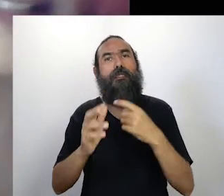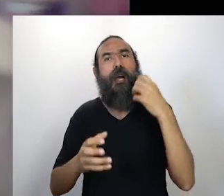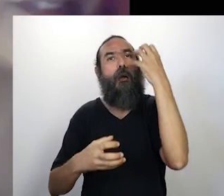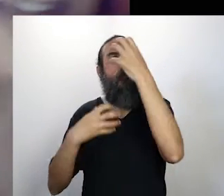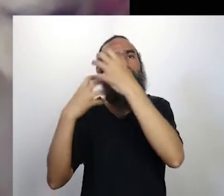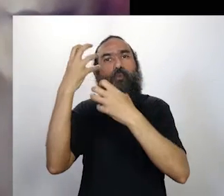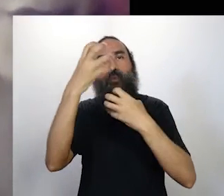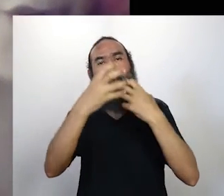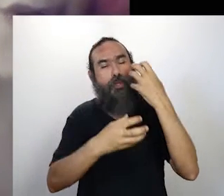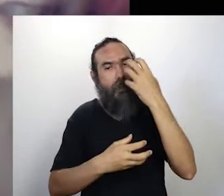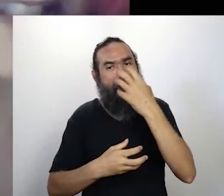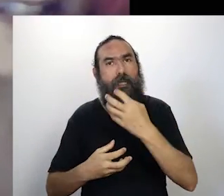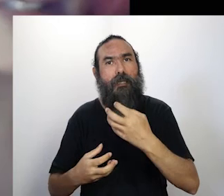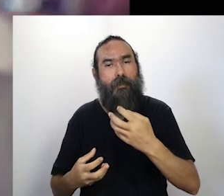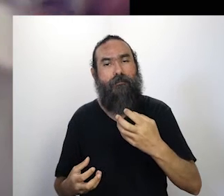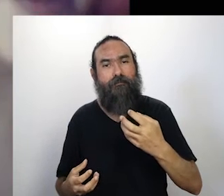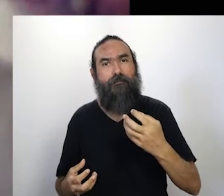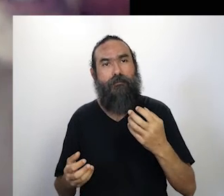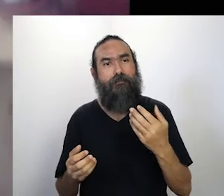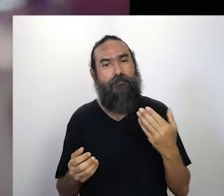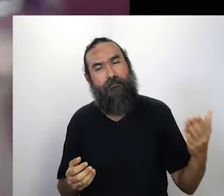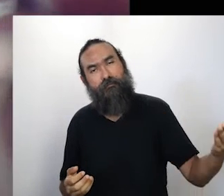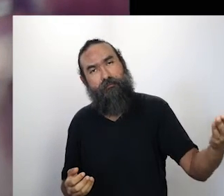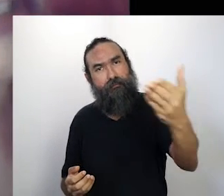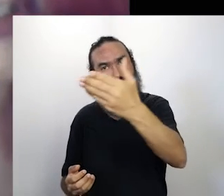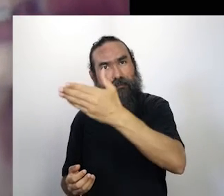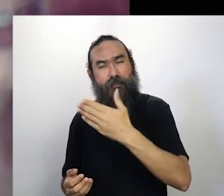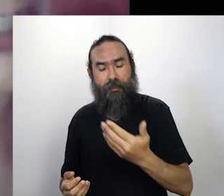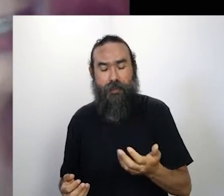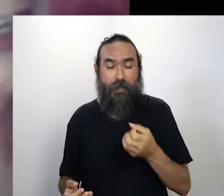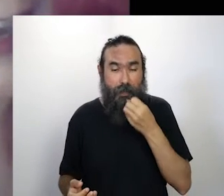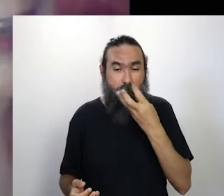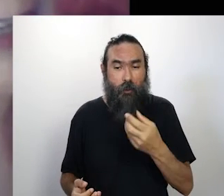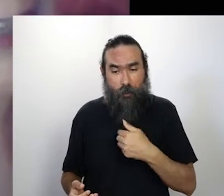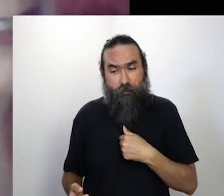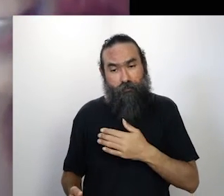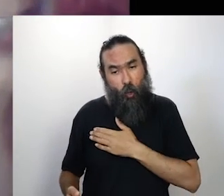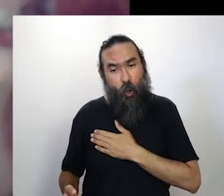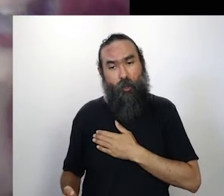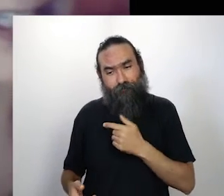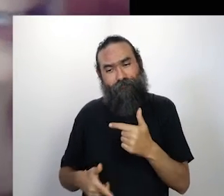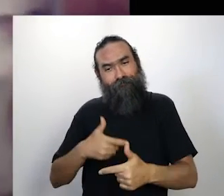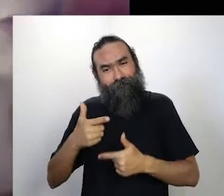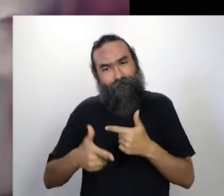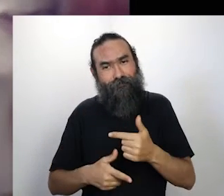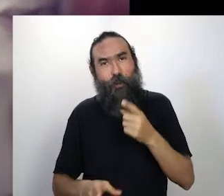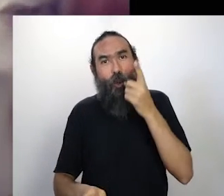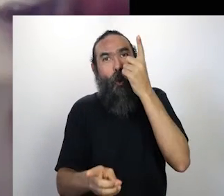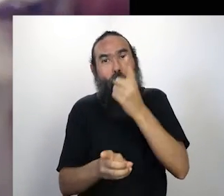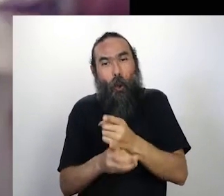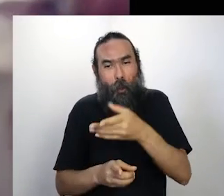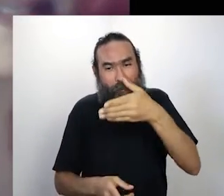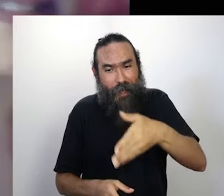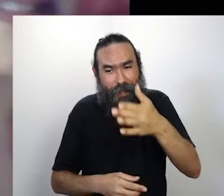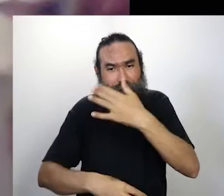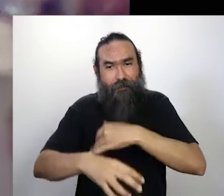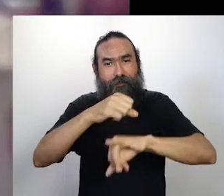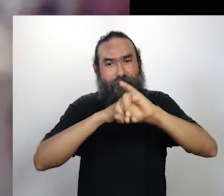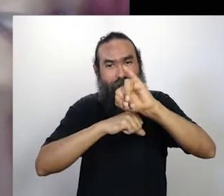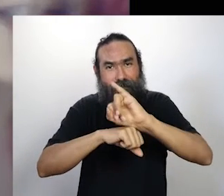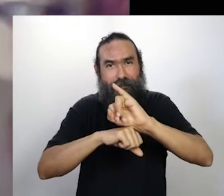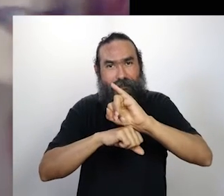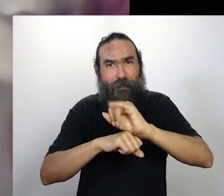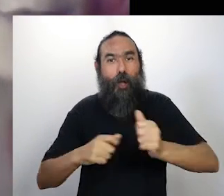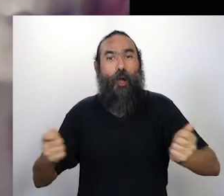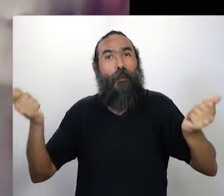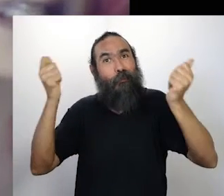entre várias pessoas. Então, tem sido muito interessante a gente se achar nesse mundo virtual e perceber que